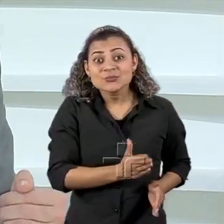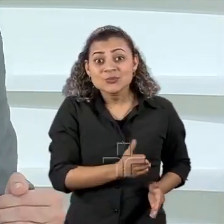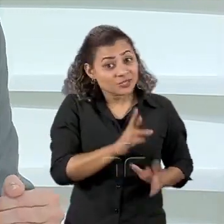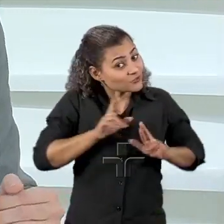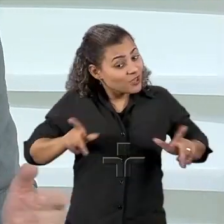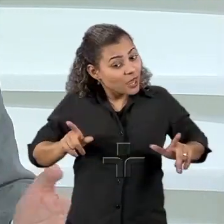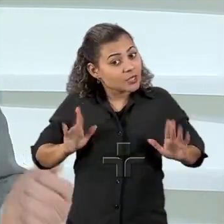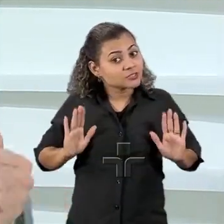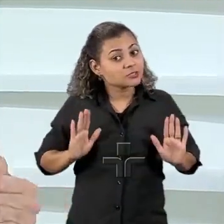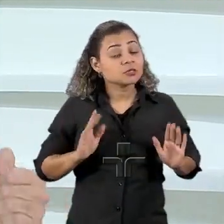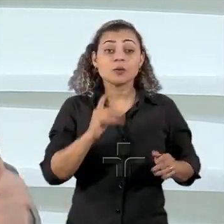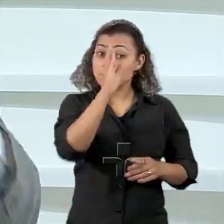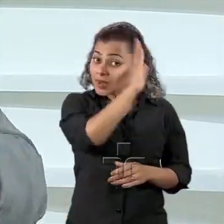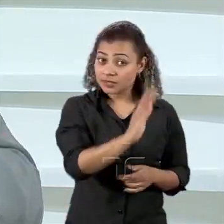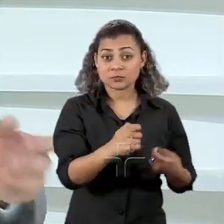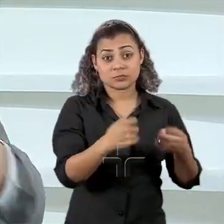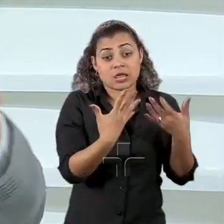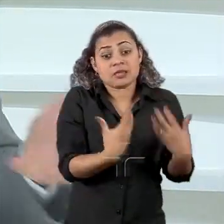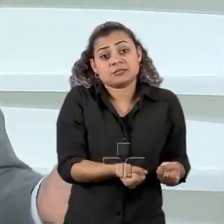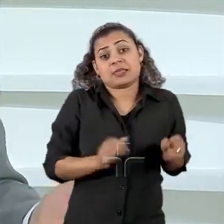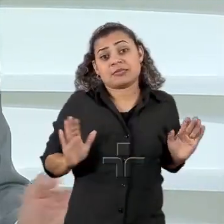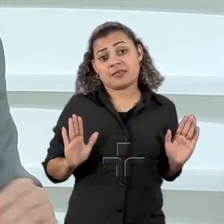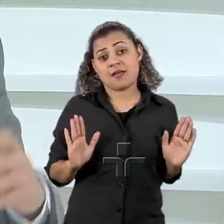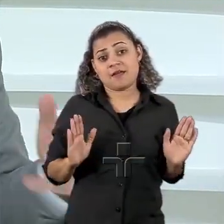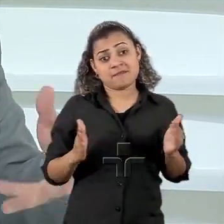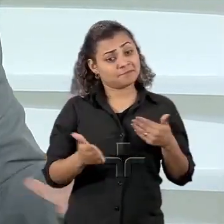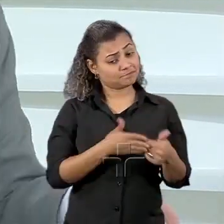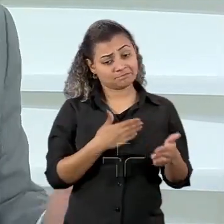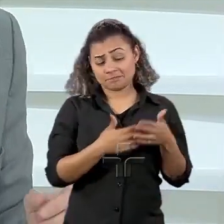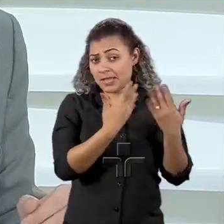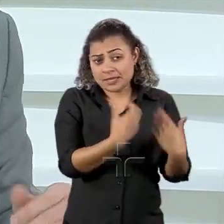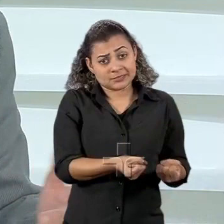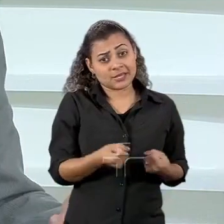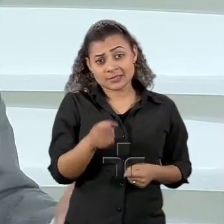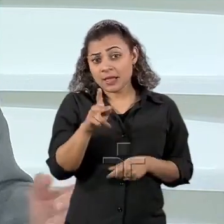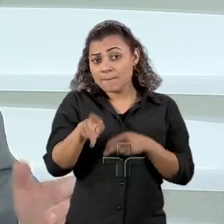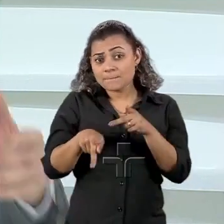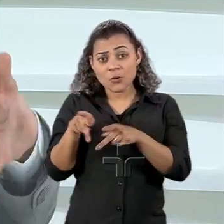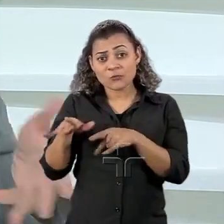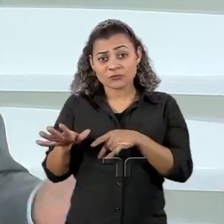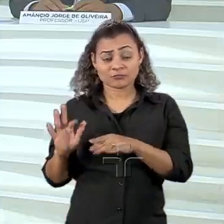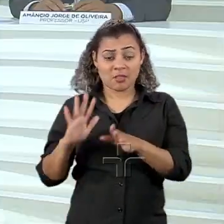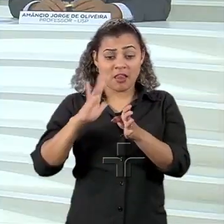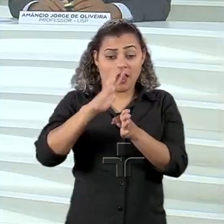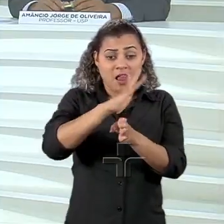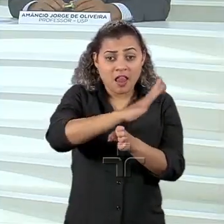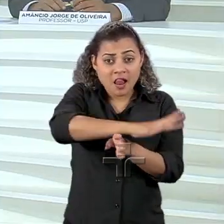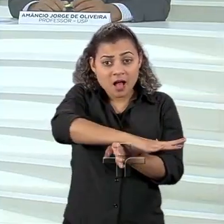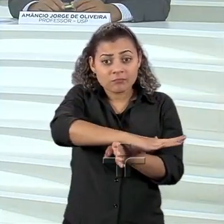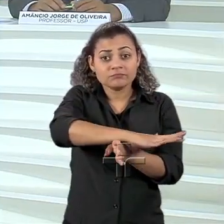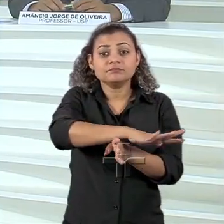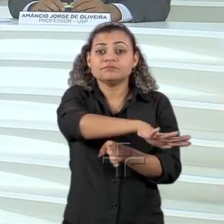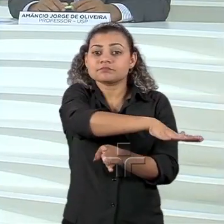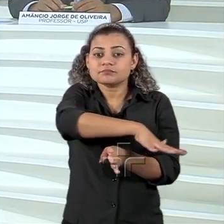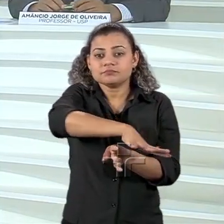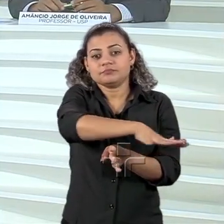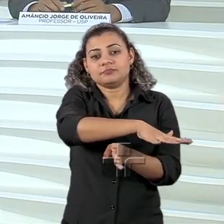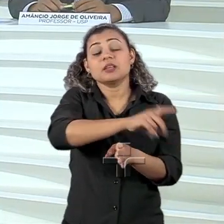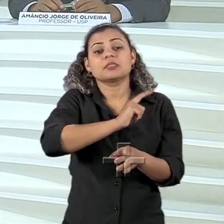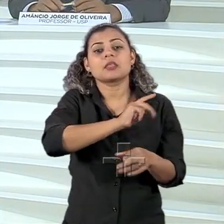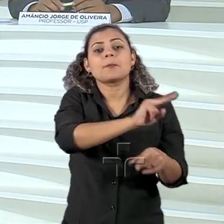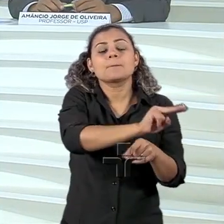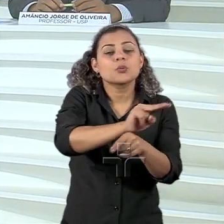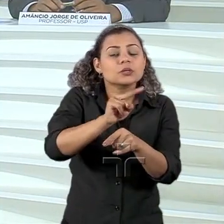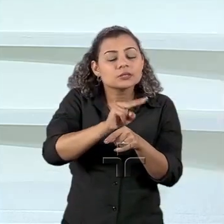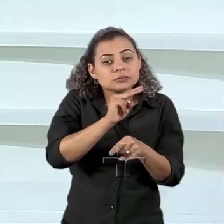com que o Estado brasileiro aceite aquele cidadão que se apresenta como refugiado nessa condição ele tem toda uma proteção do direito